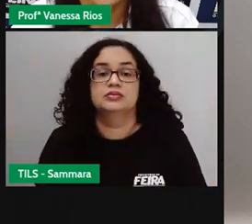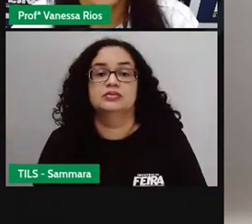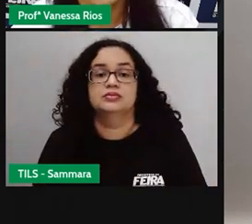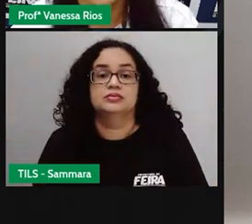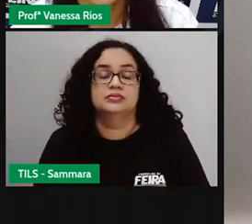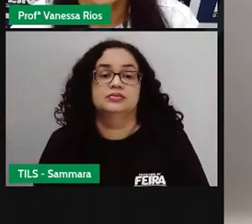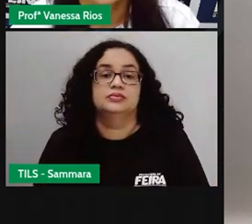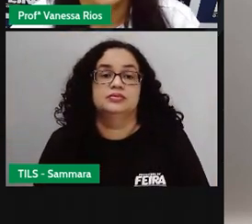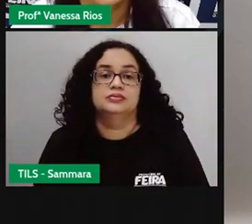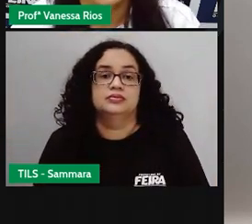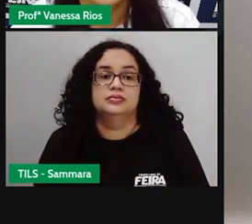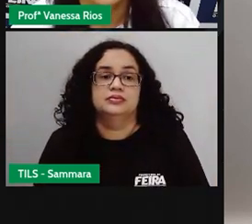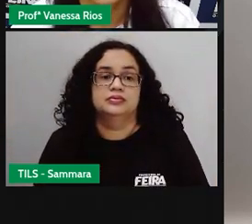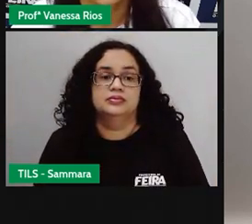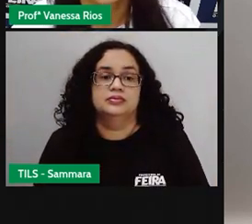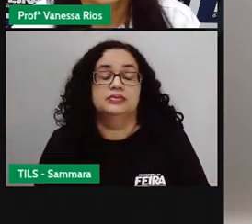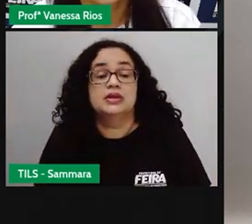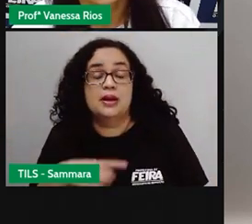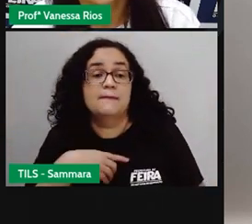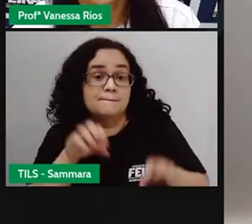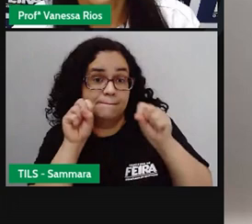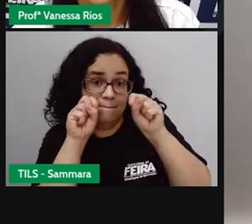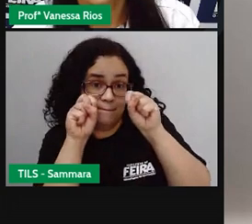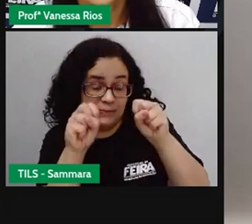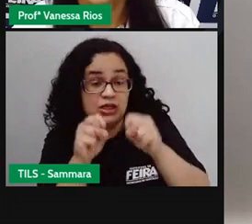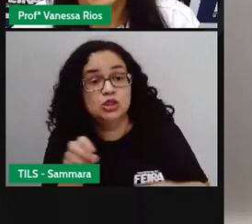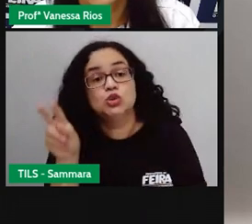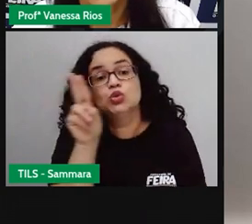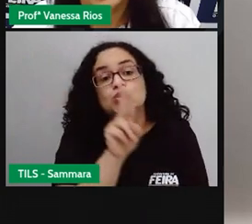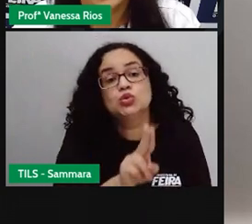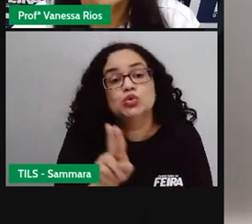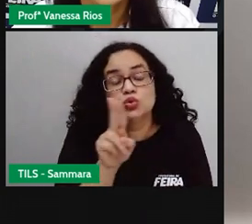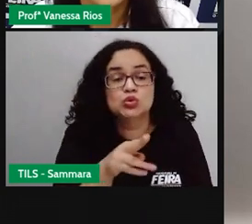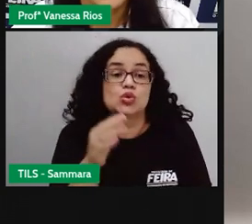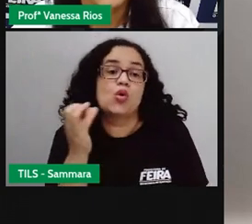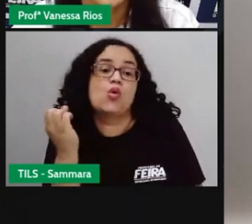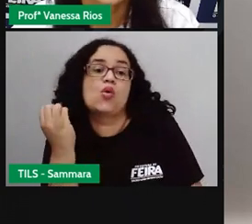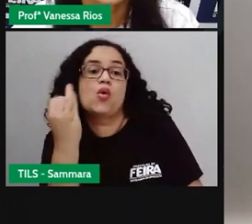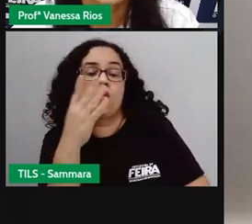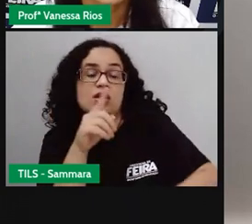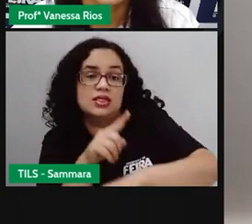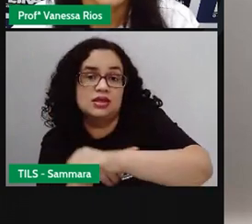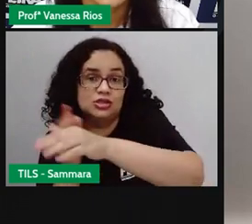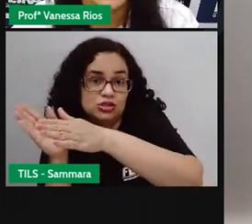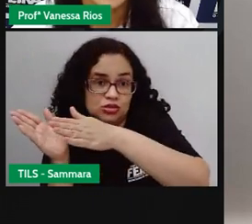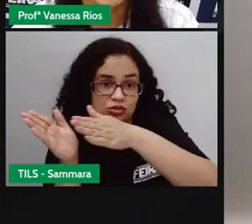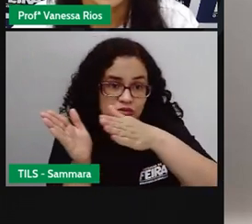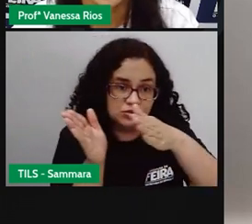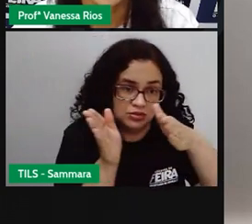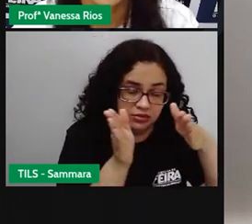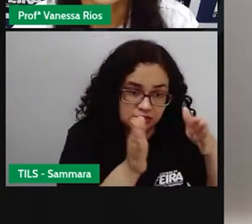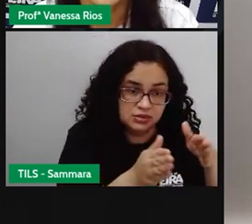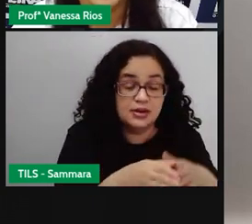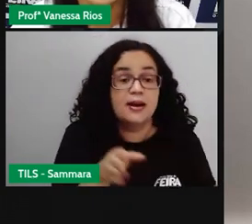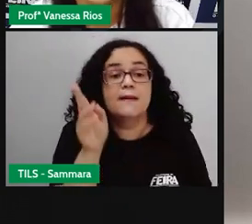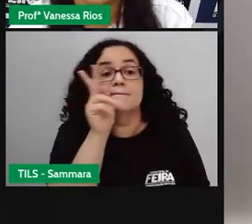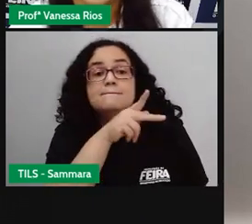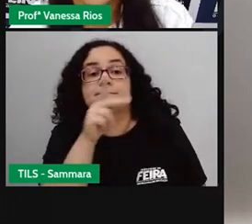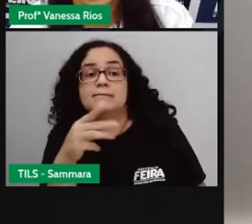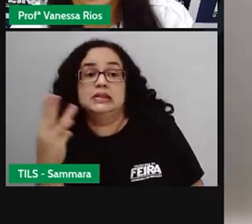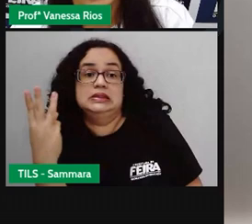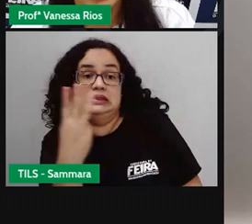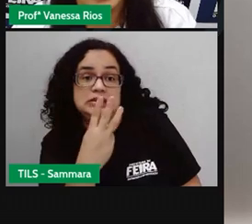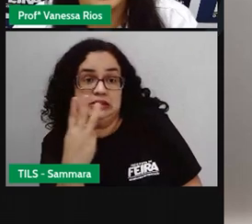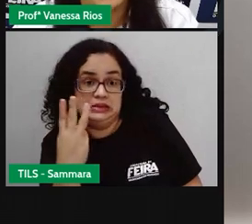para outro e podendo aí ser utilizado para a contagem do tempo. E aí a Pró colocou três